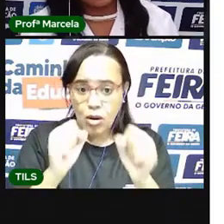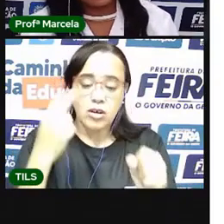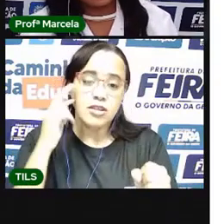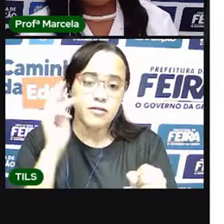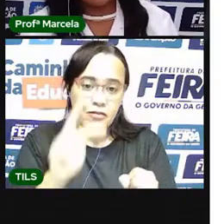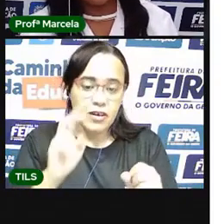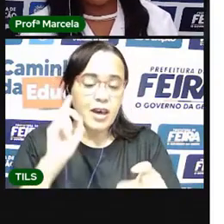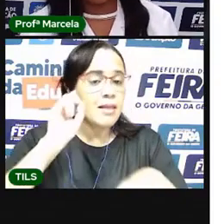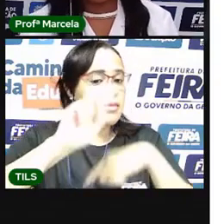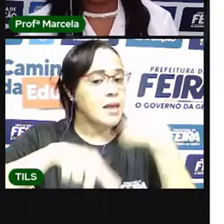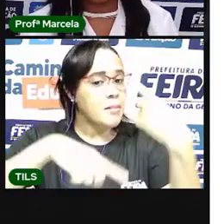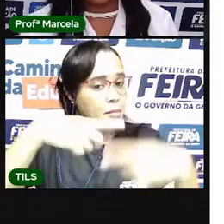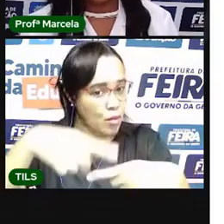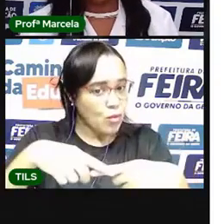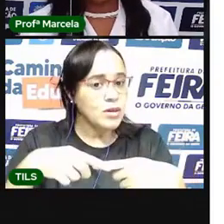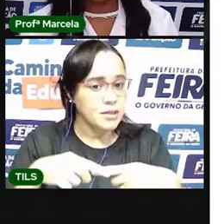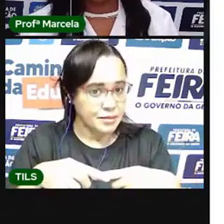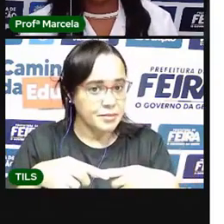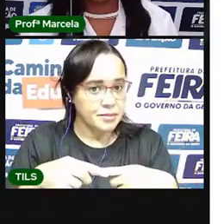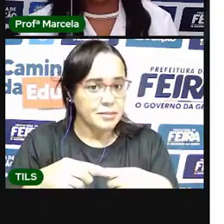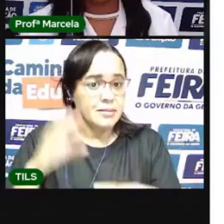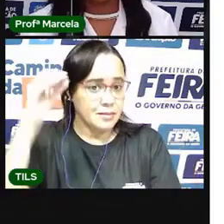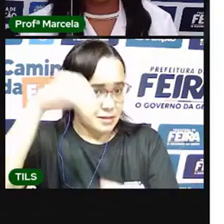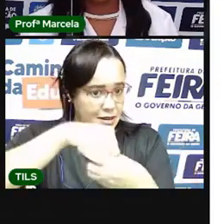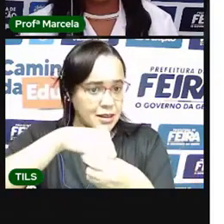pedagógico dessa semana. Tá certo?